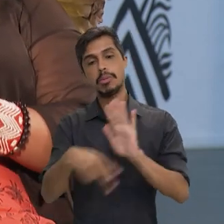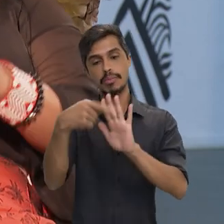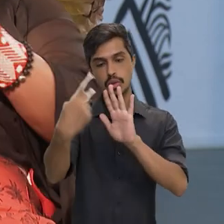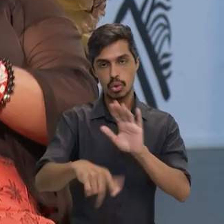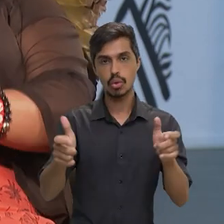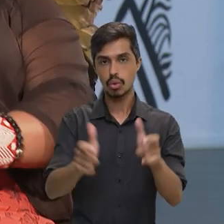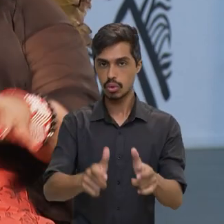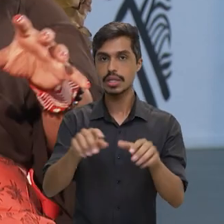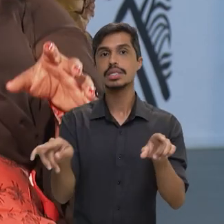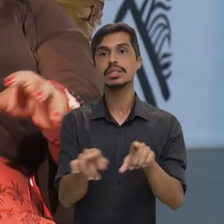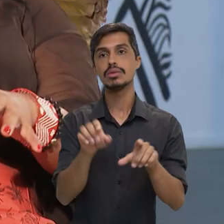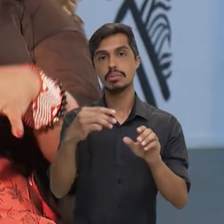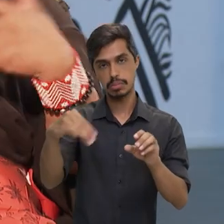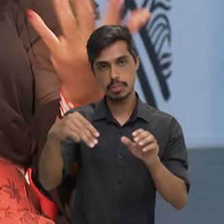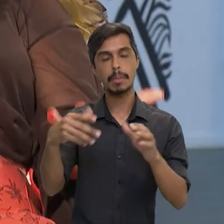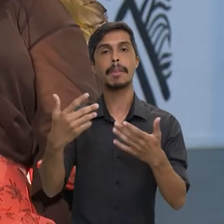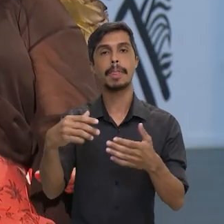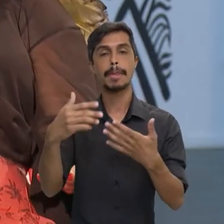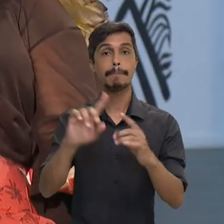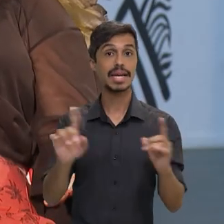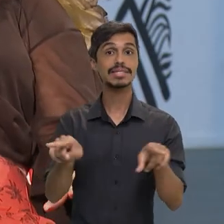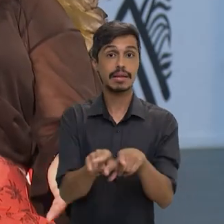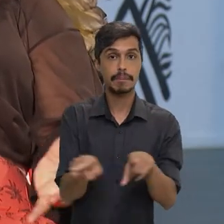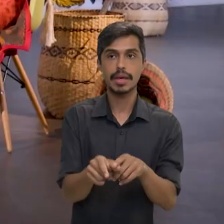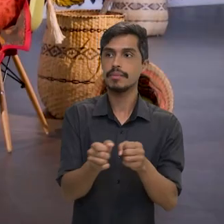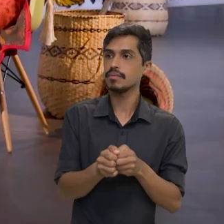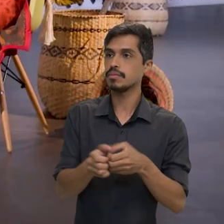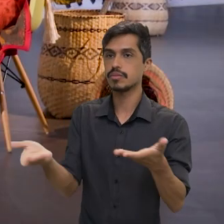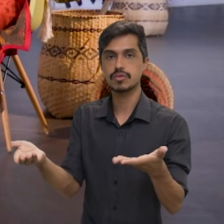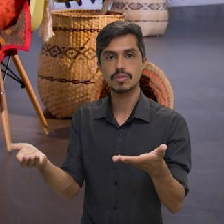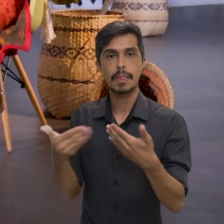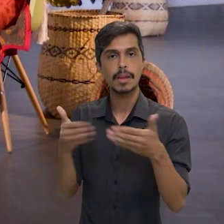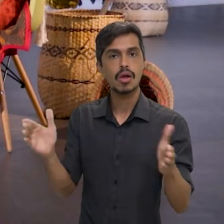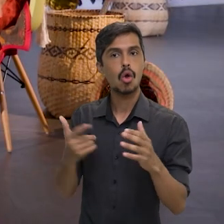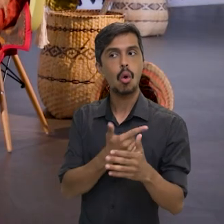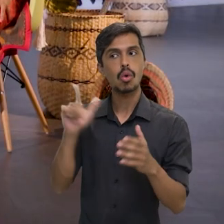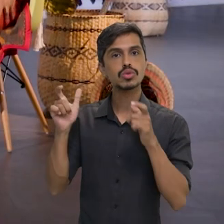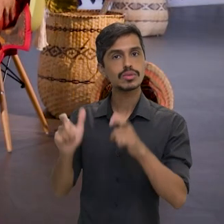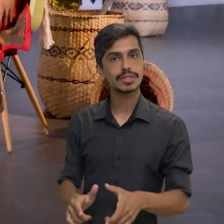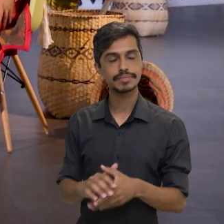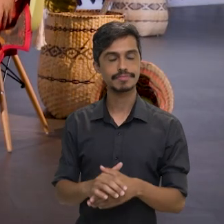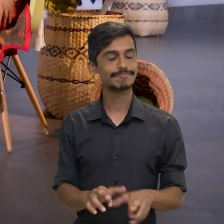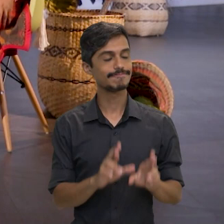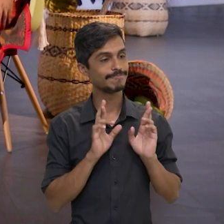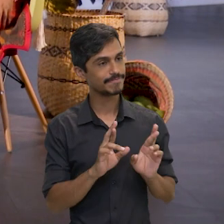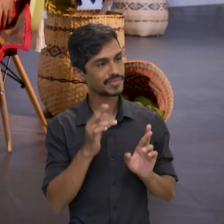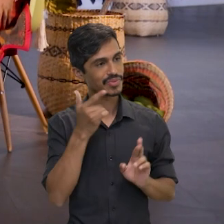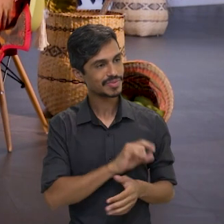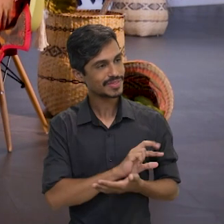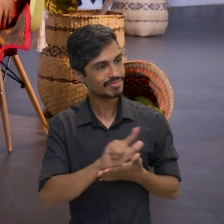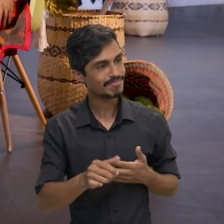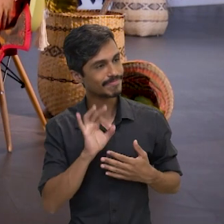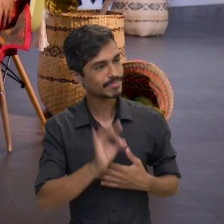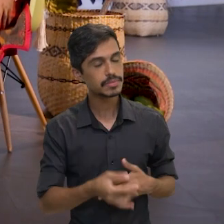ali do território Arariboia, do Maranhão, mas será aberta também para outras regiões. Tomara que tenha